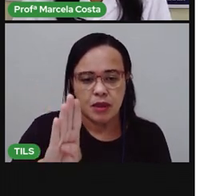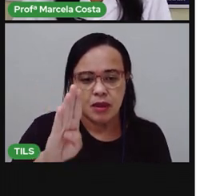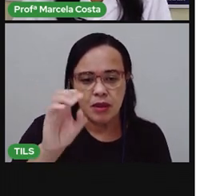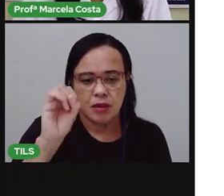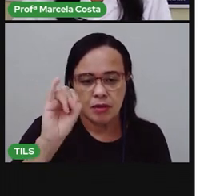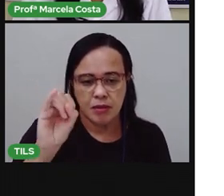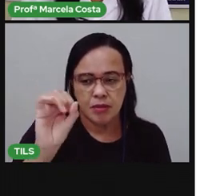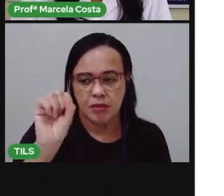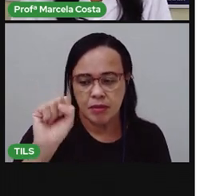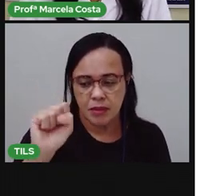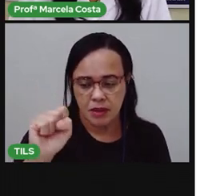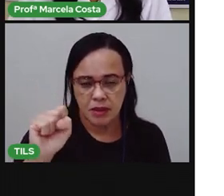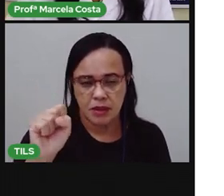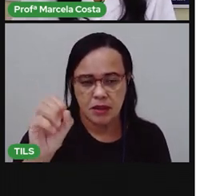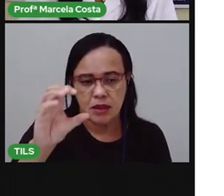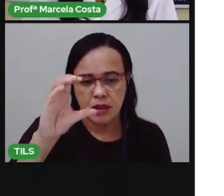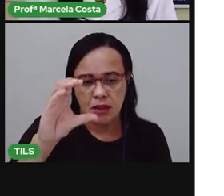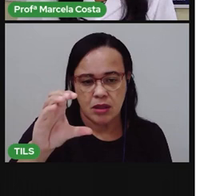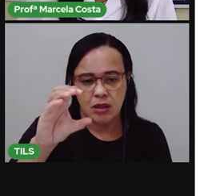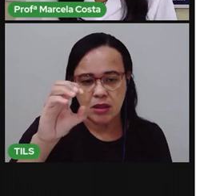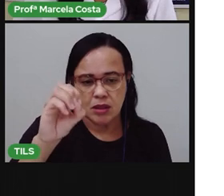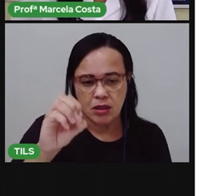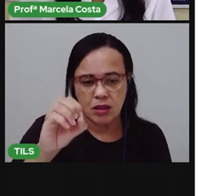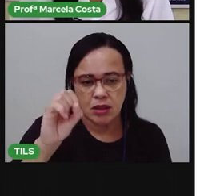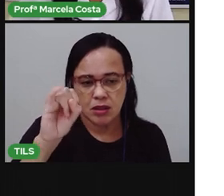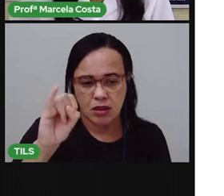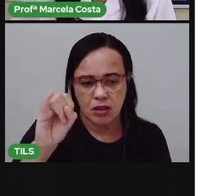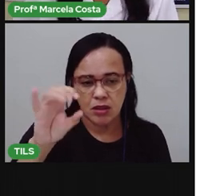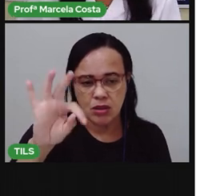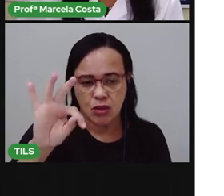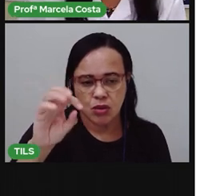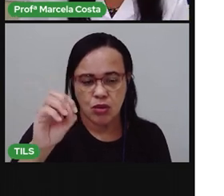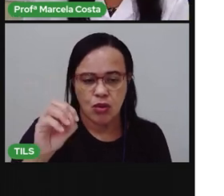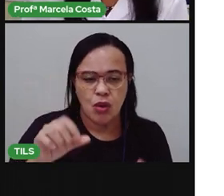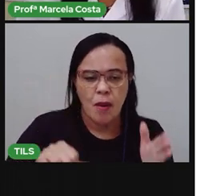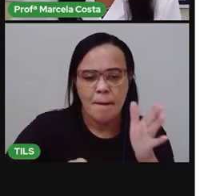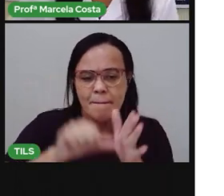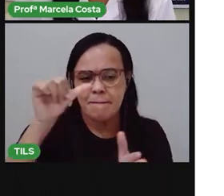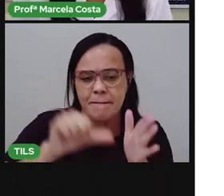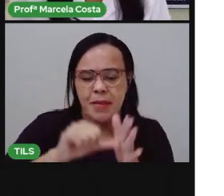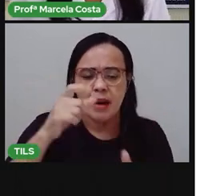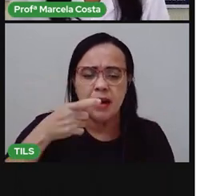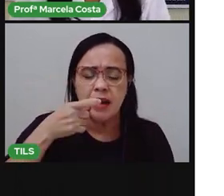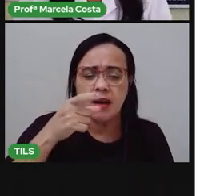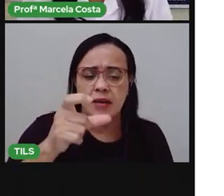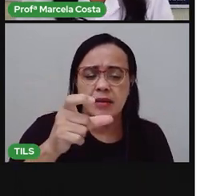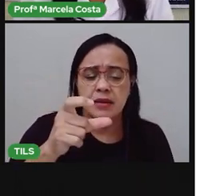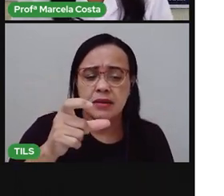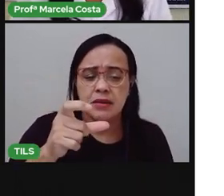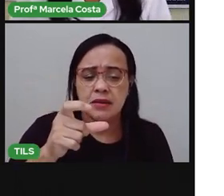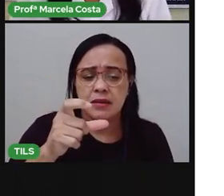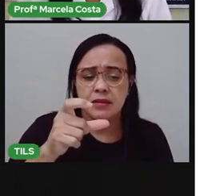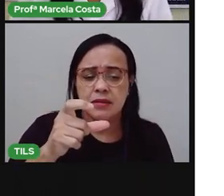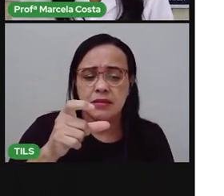-CO-I-T-O. Qual é a primeira letra dessa palavra? BIS-CO